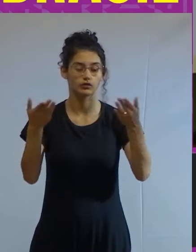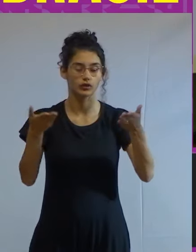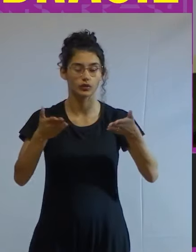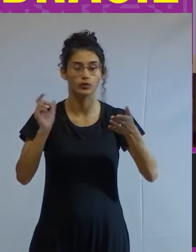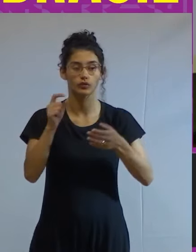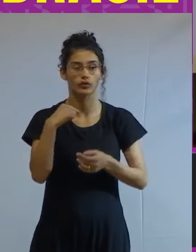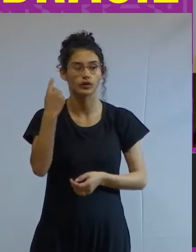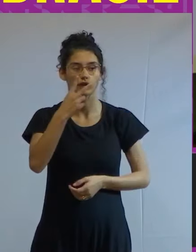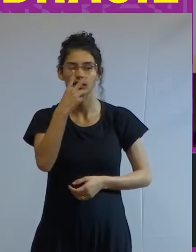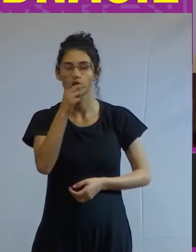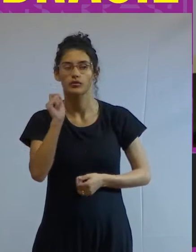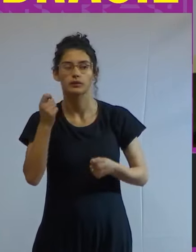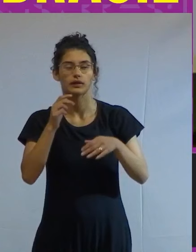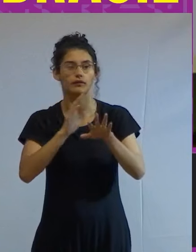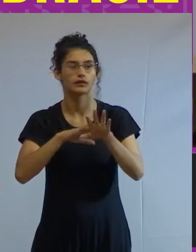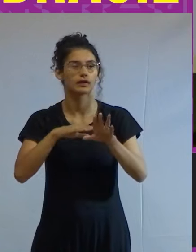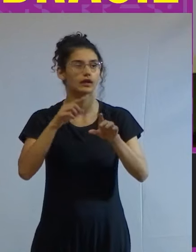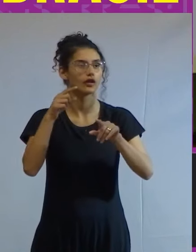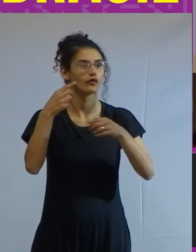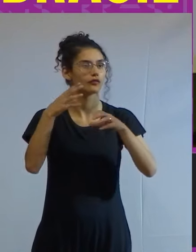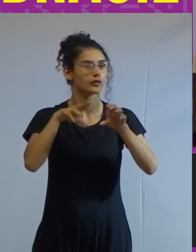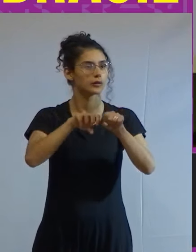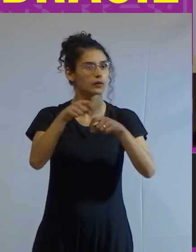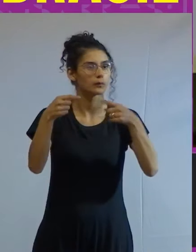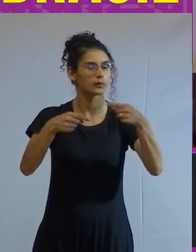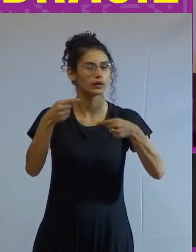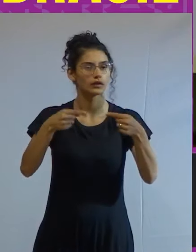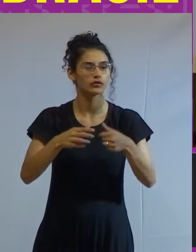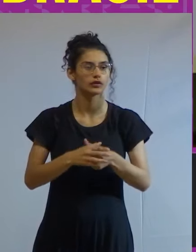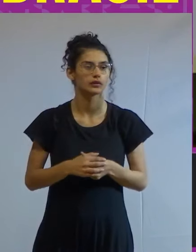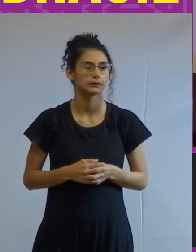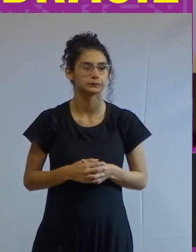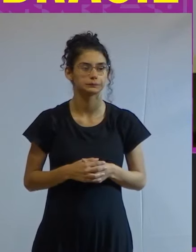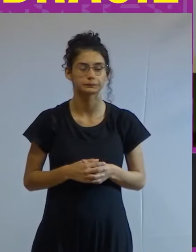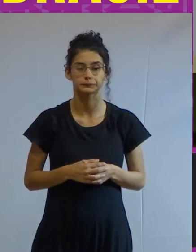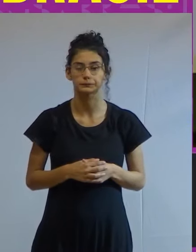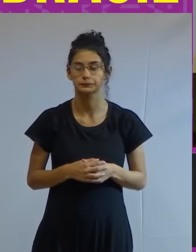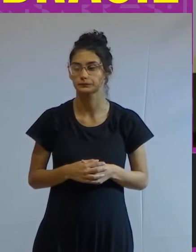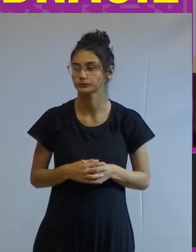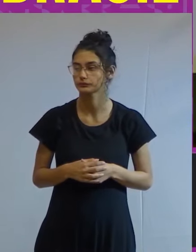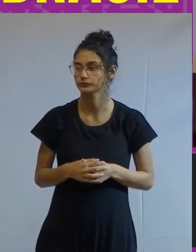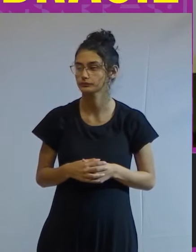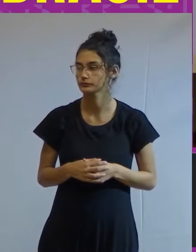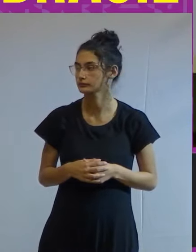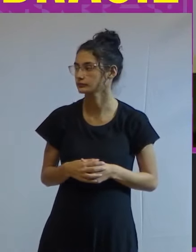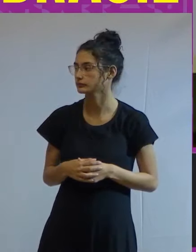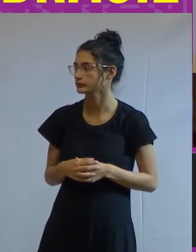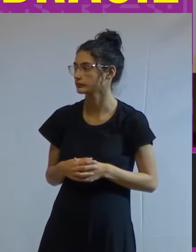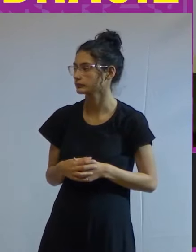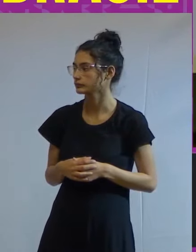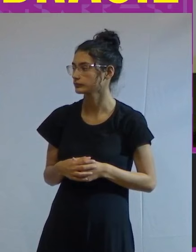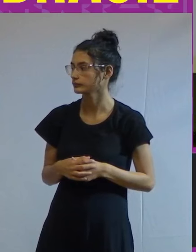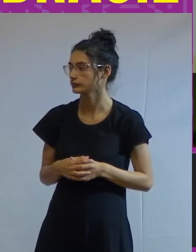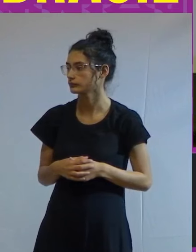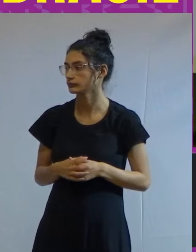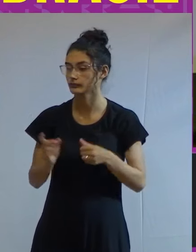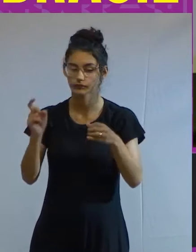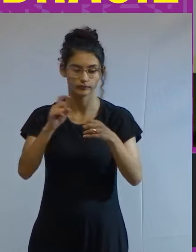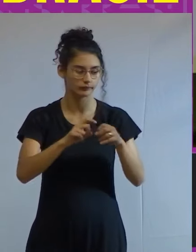o que a gente acha que deve ser formação política sabe mas enfim vamos voltar para o agro né